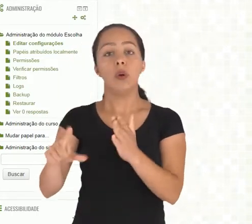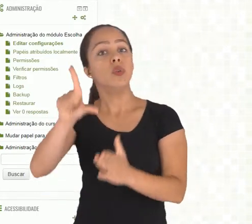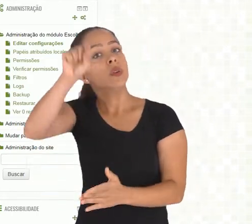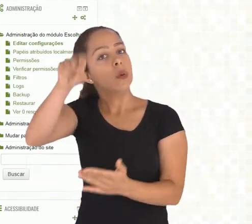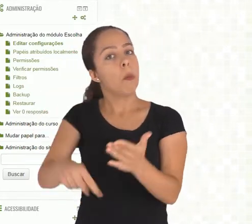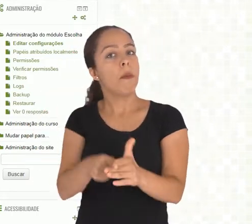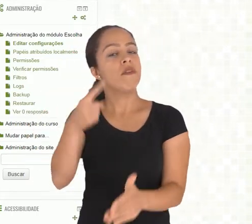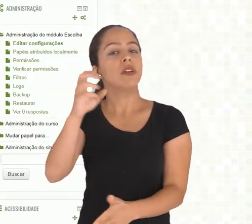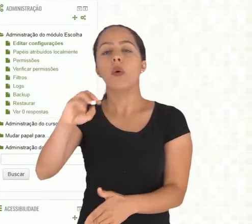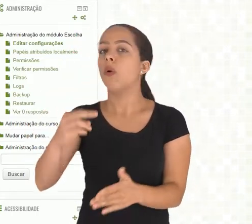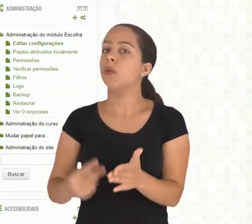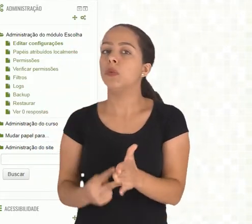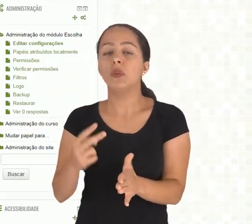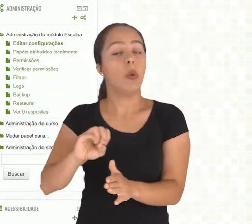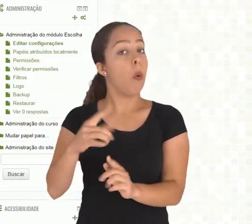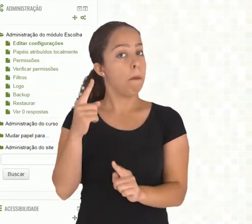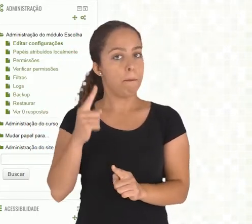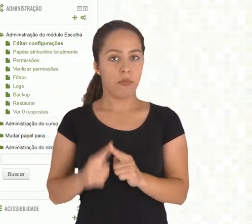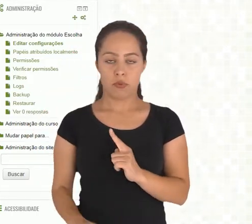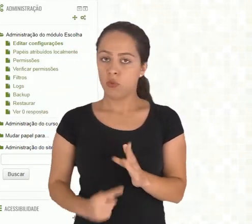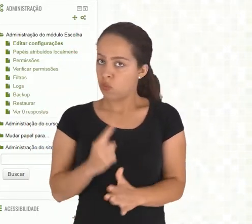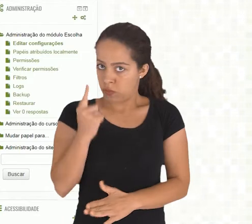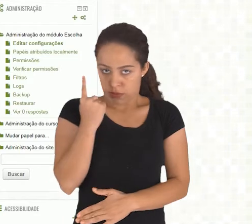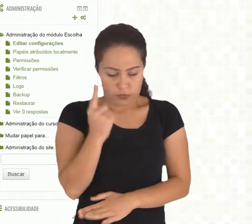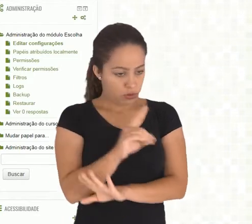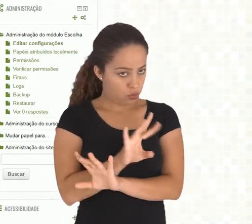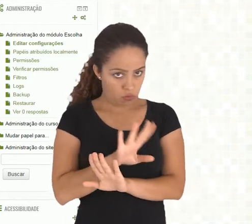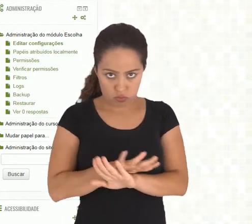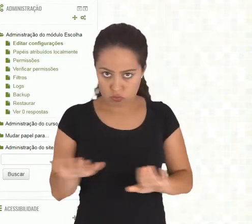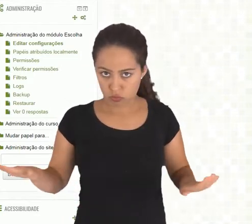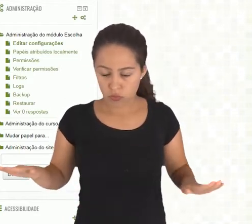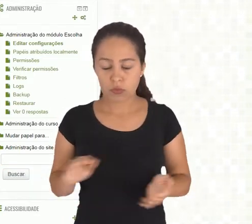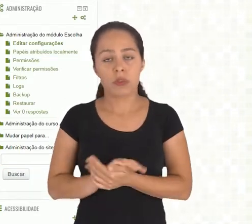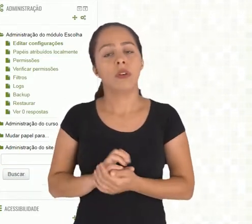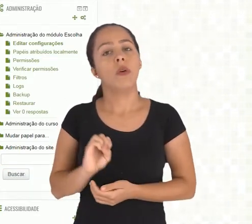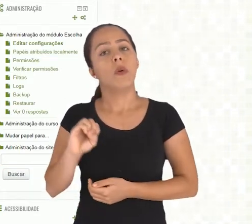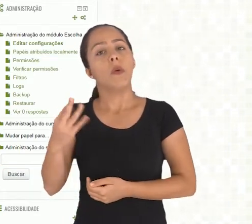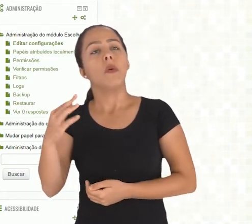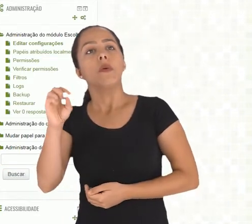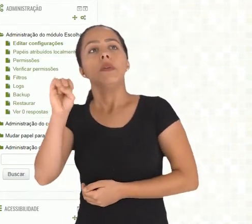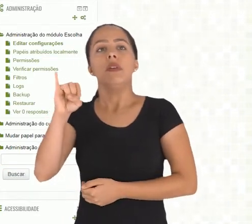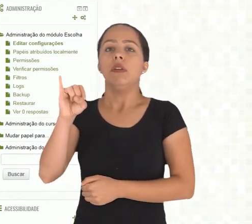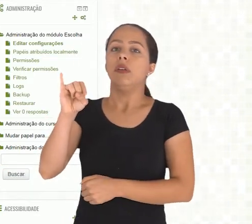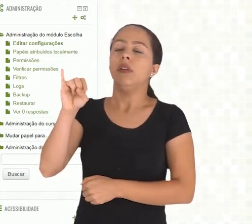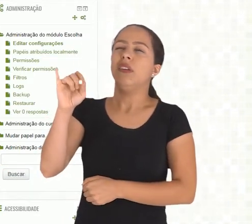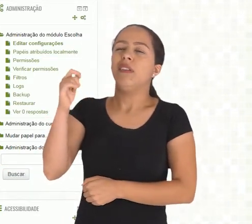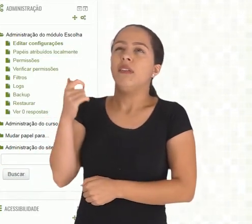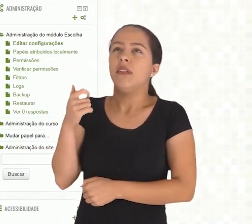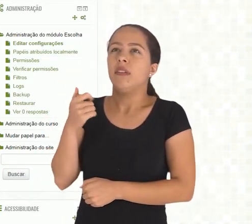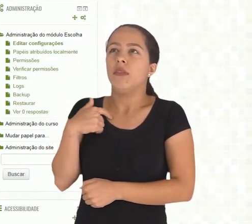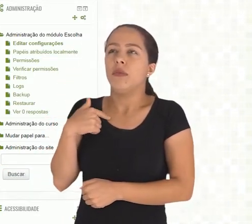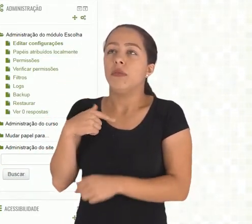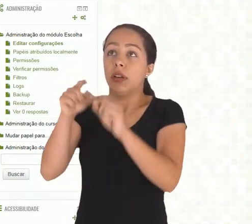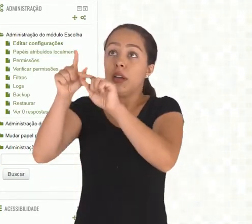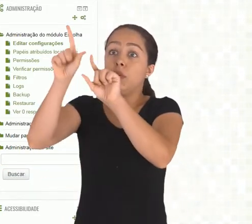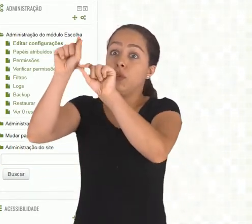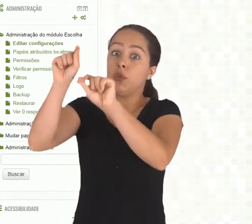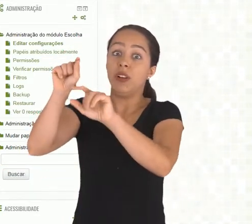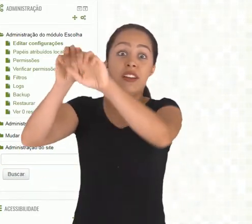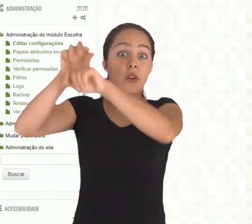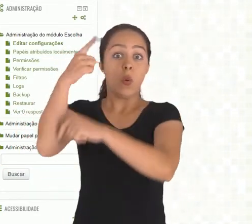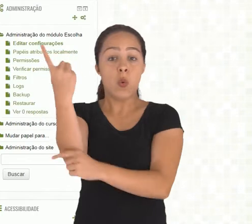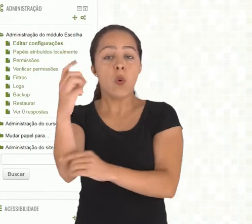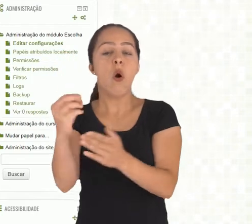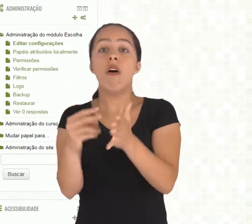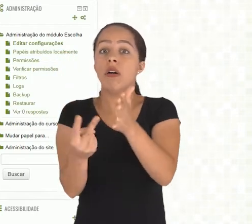mais de uma opção, ou seja, se no caso você quer dar a chance dele escolher mais de uma opção. No caso de filmes, por exemplo, que ele